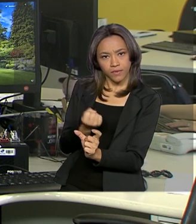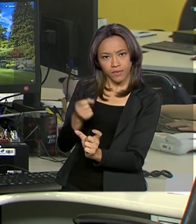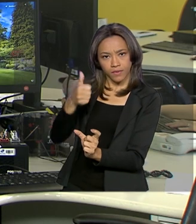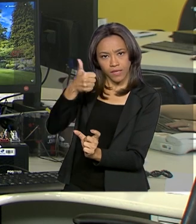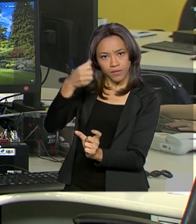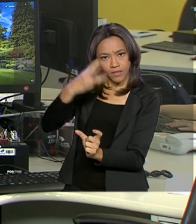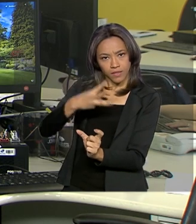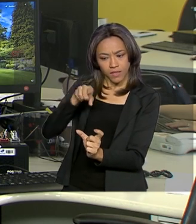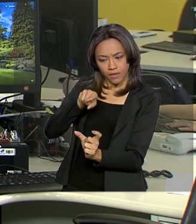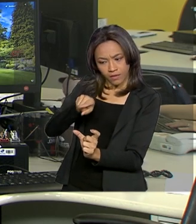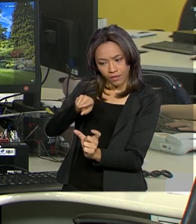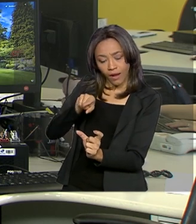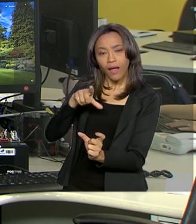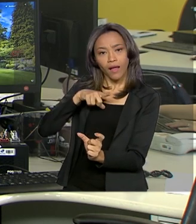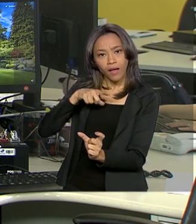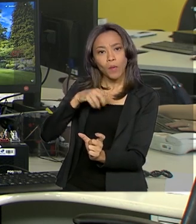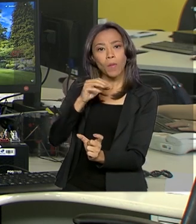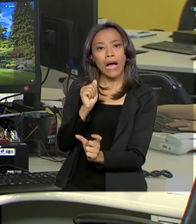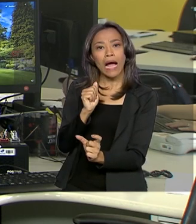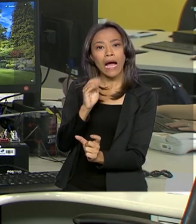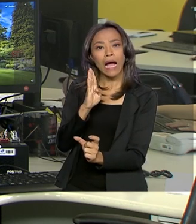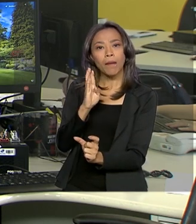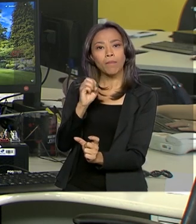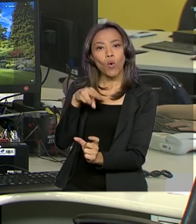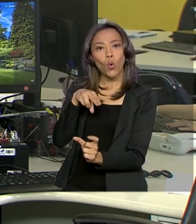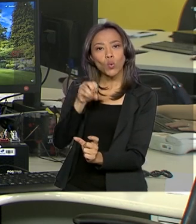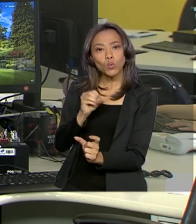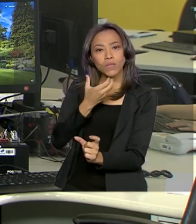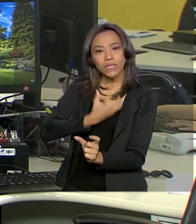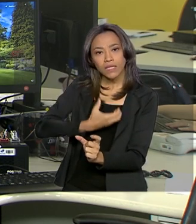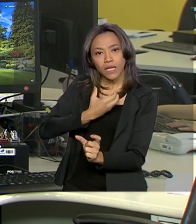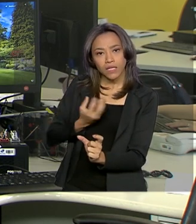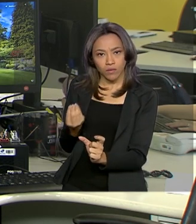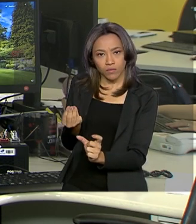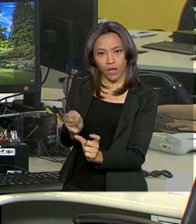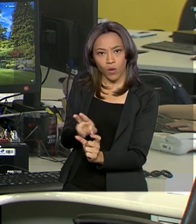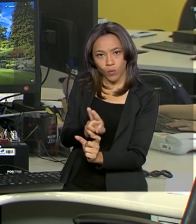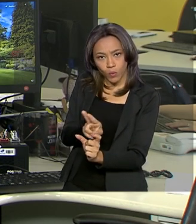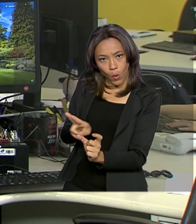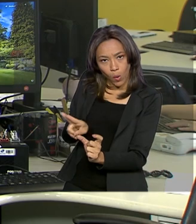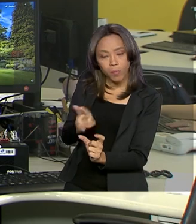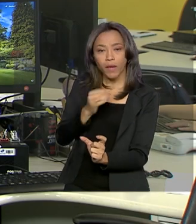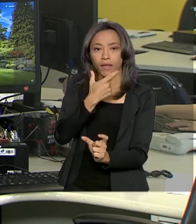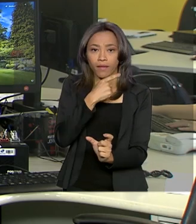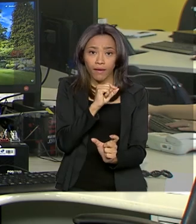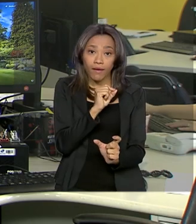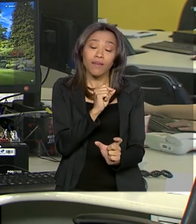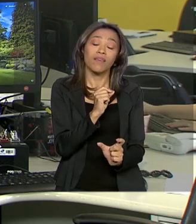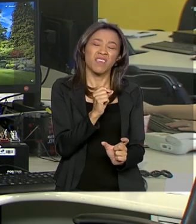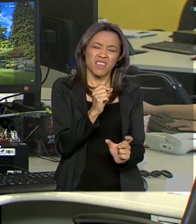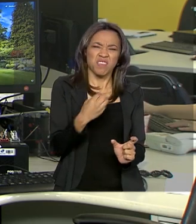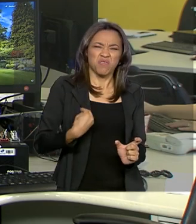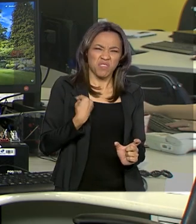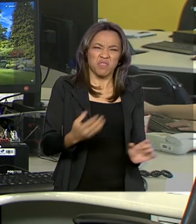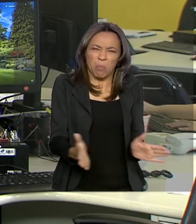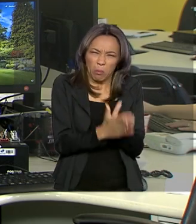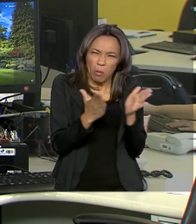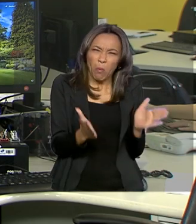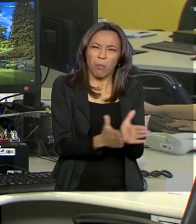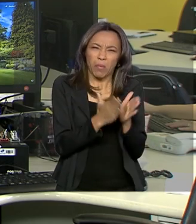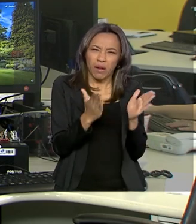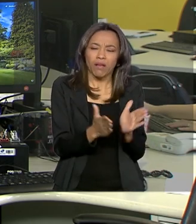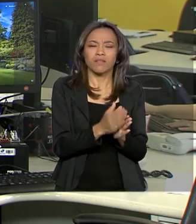estará sinalizado abono natalino. O Bolsa Família atende quem vive em situação de pobreza e extrema pobreza no país.